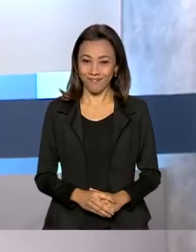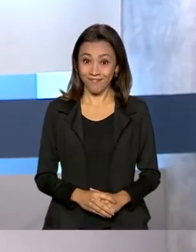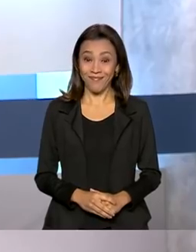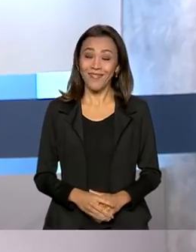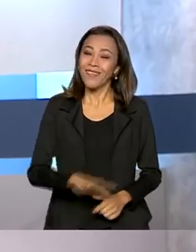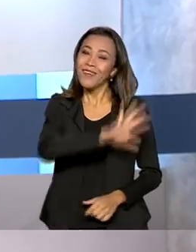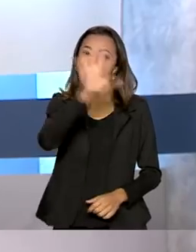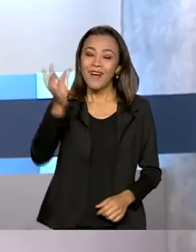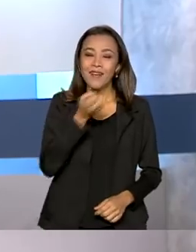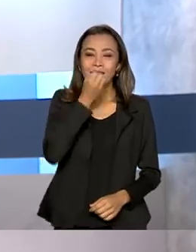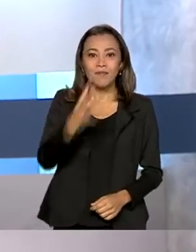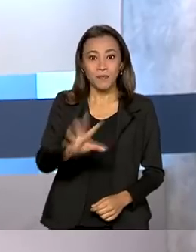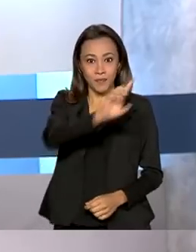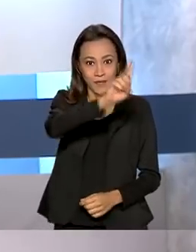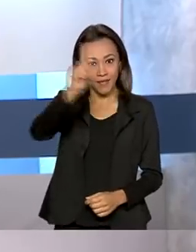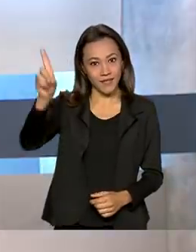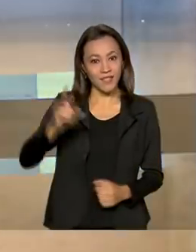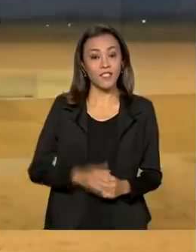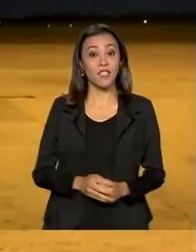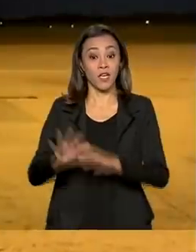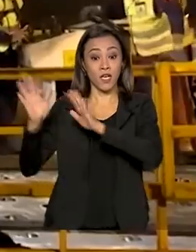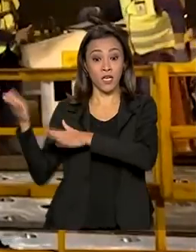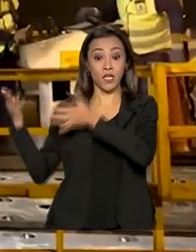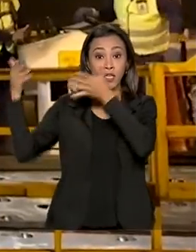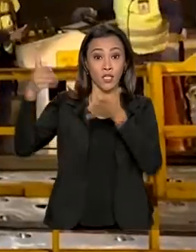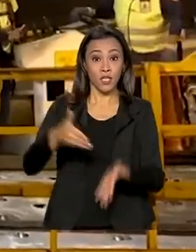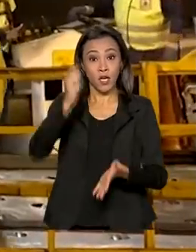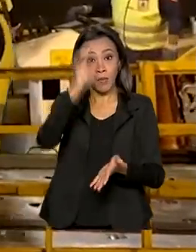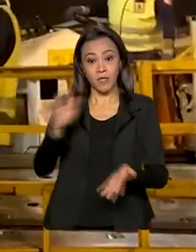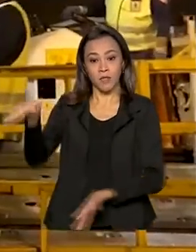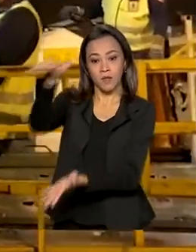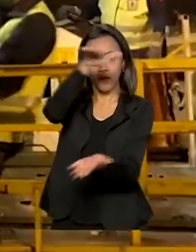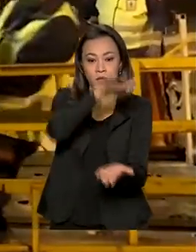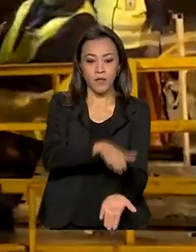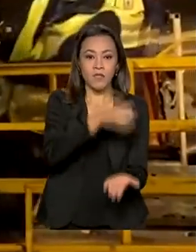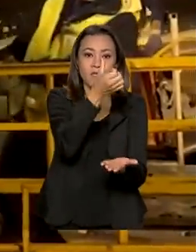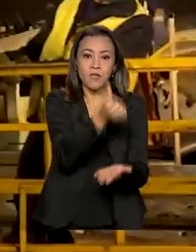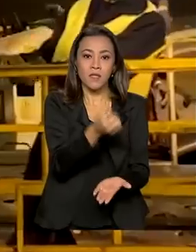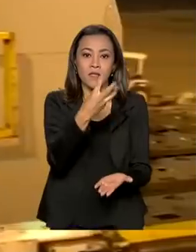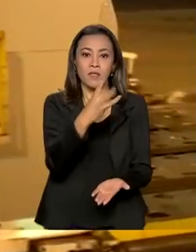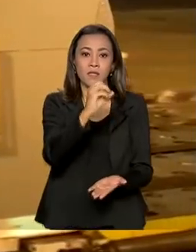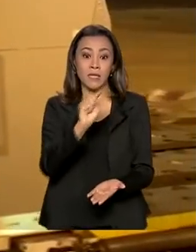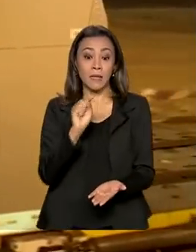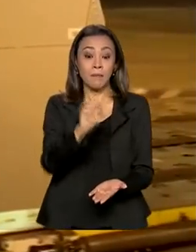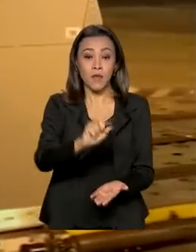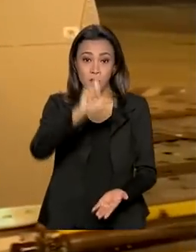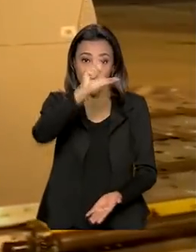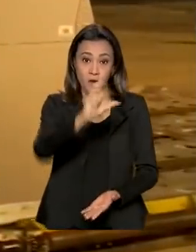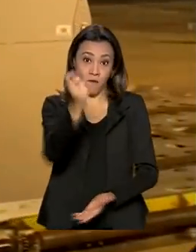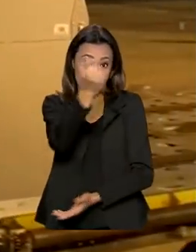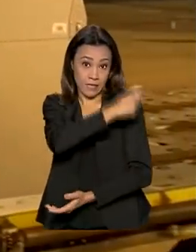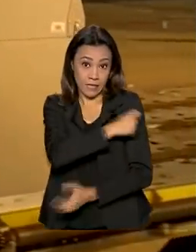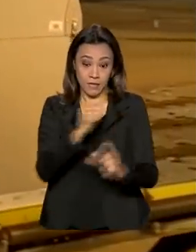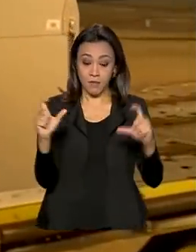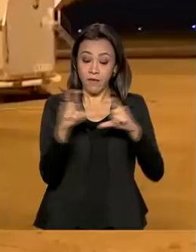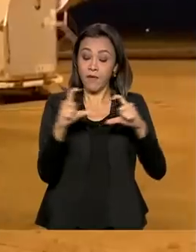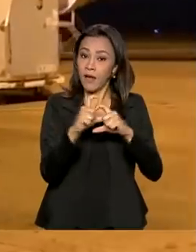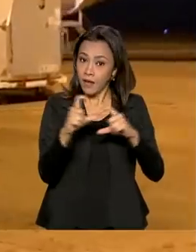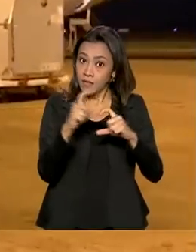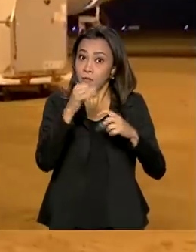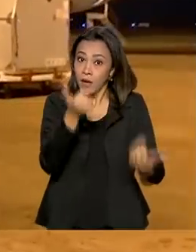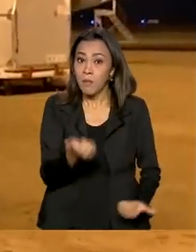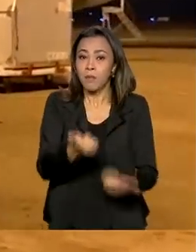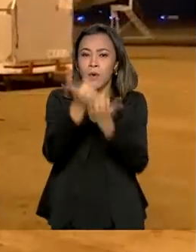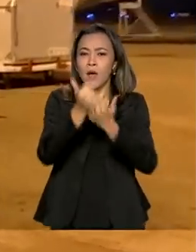Olá, bom dia! Chegam ao Brasil 630 mil doses de vacinas da Pfizer para reforçar a